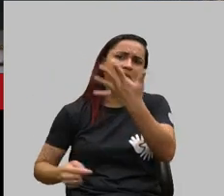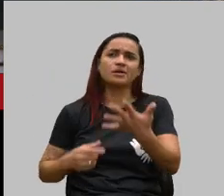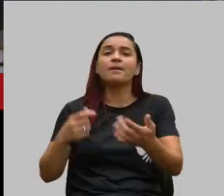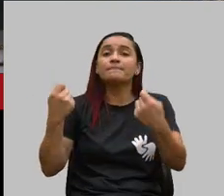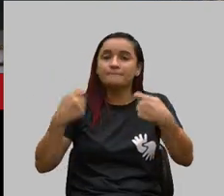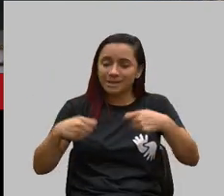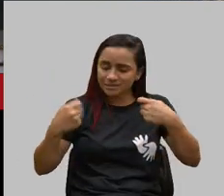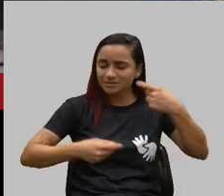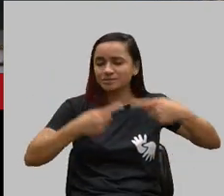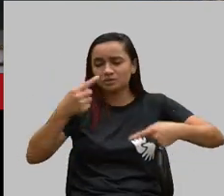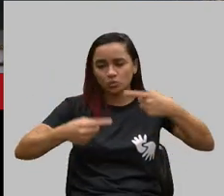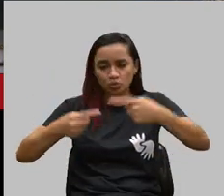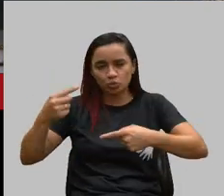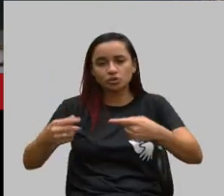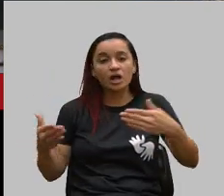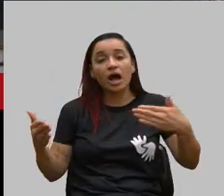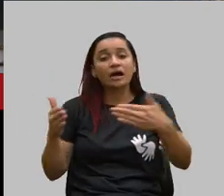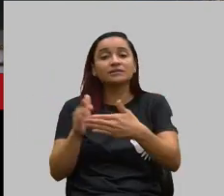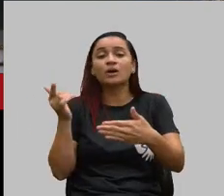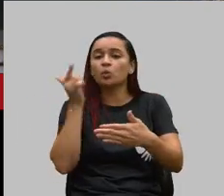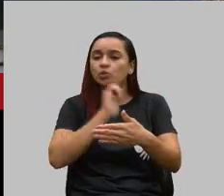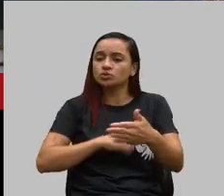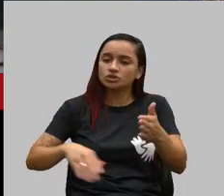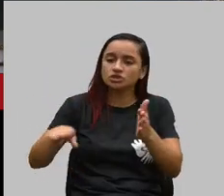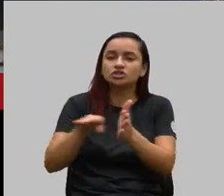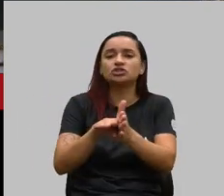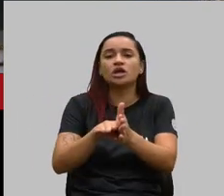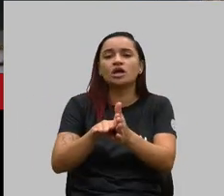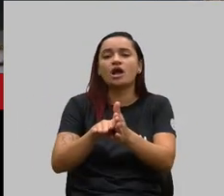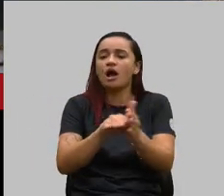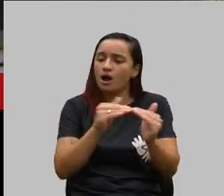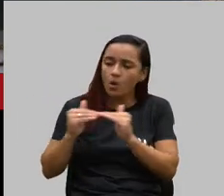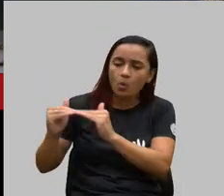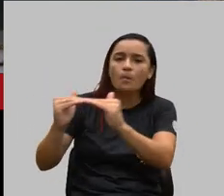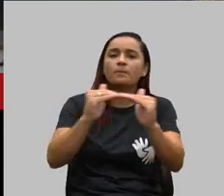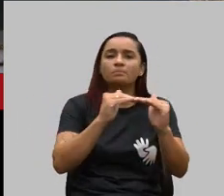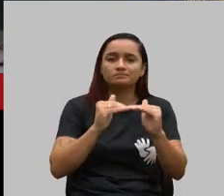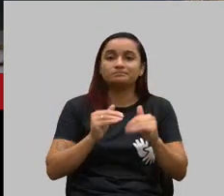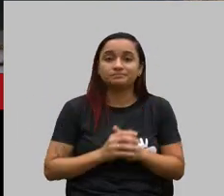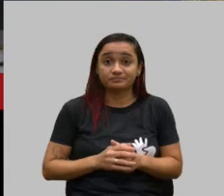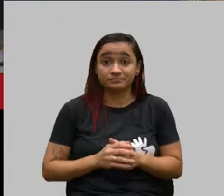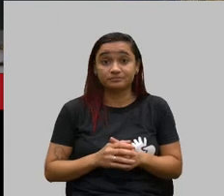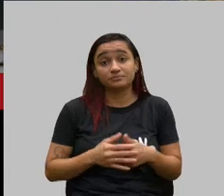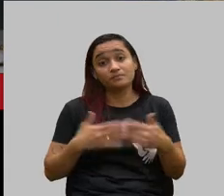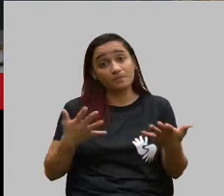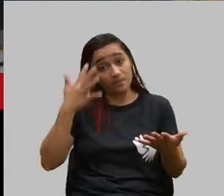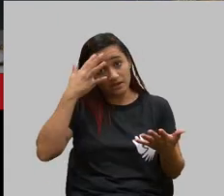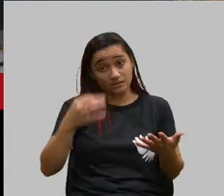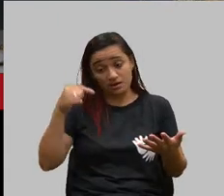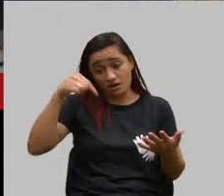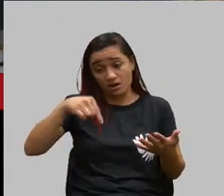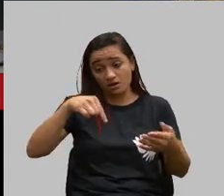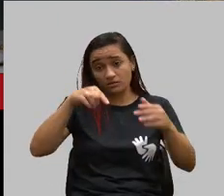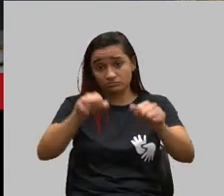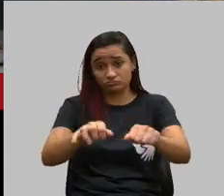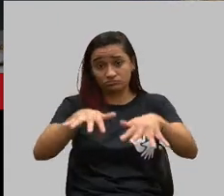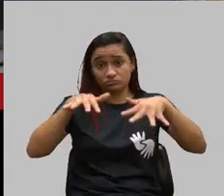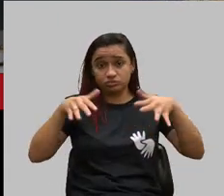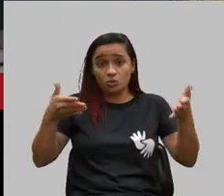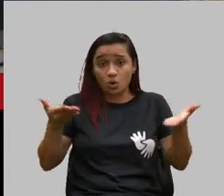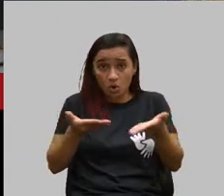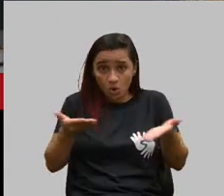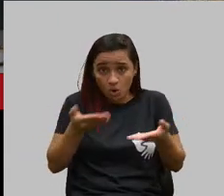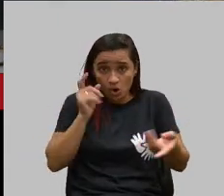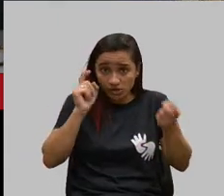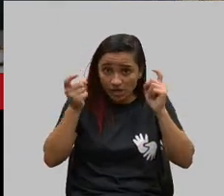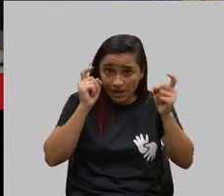denominador comum. Pode ter certeza que essa reunião, que essa audiência que nós estamos fazendo aqui, ela